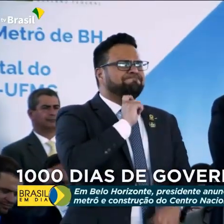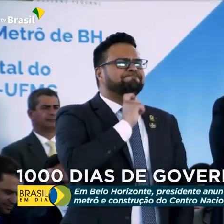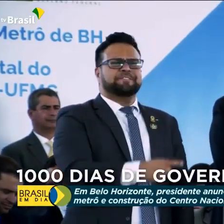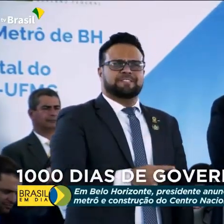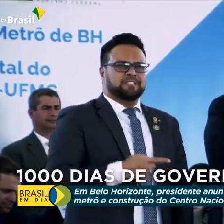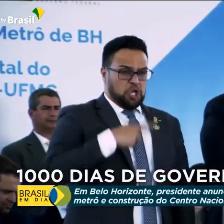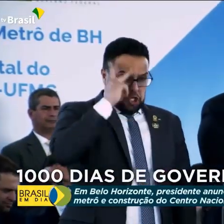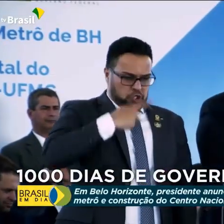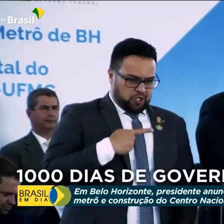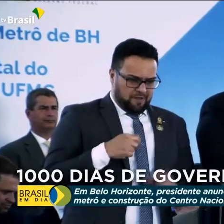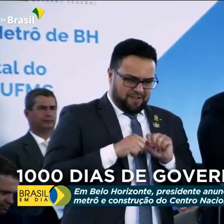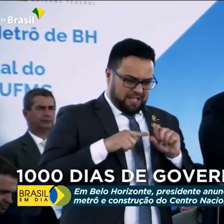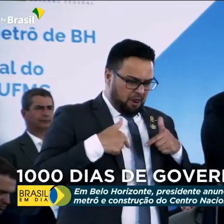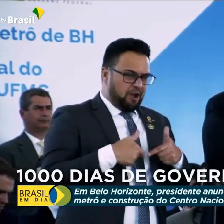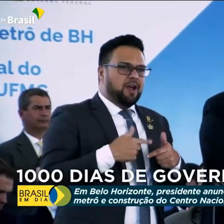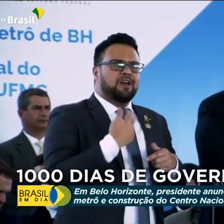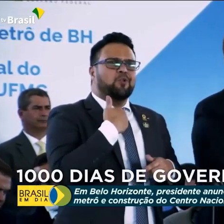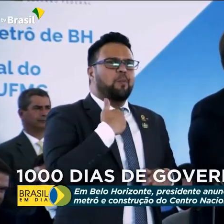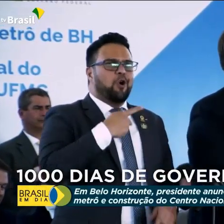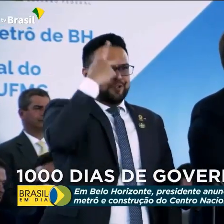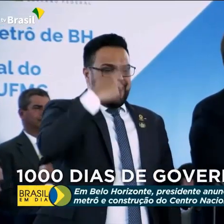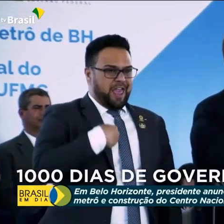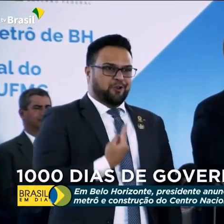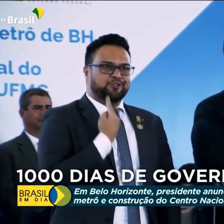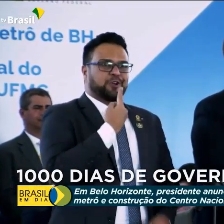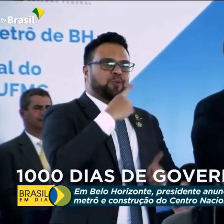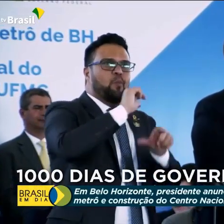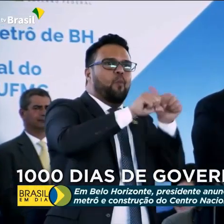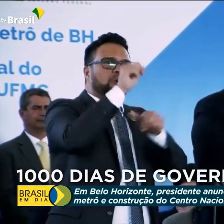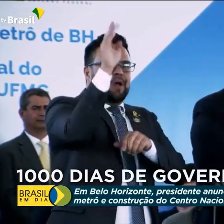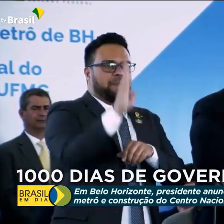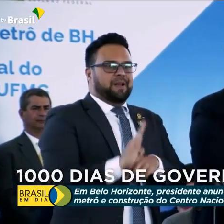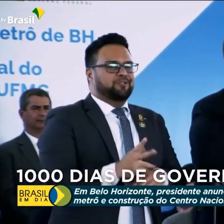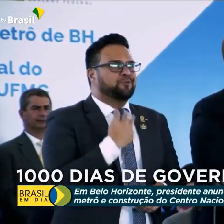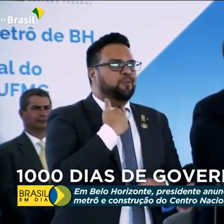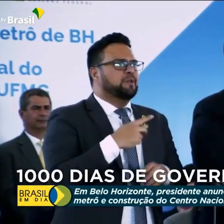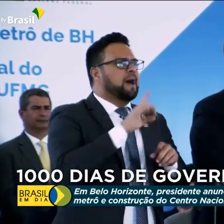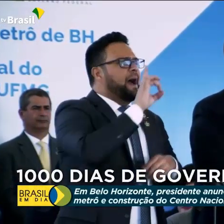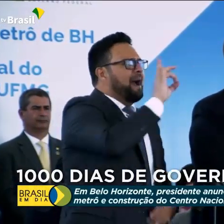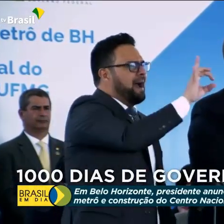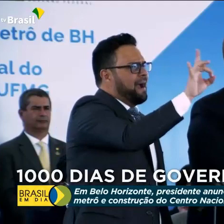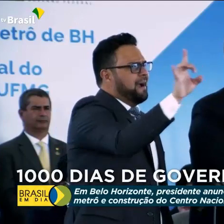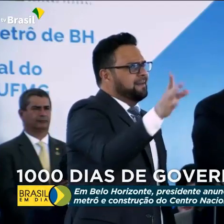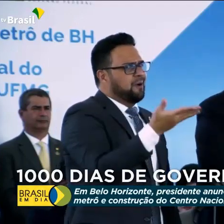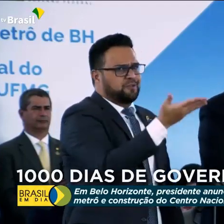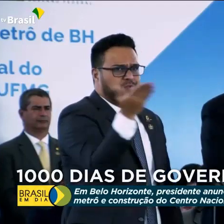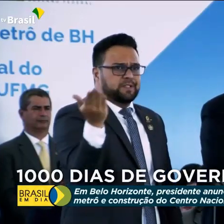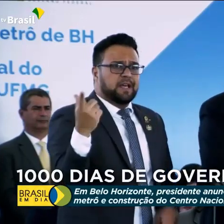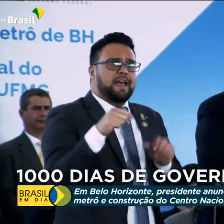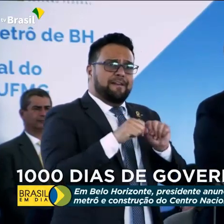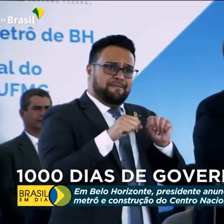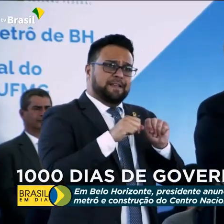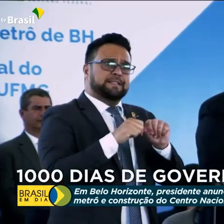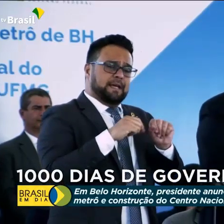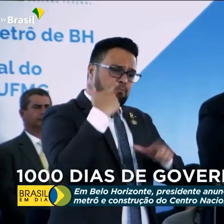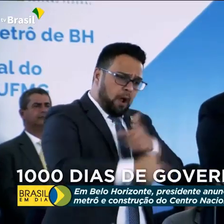Eu não posso sozinho mudar o destino do Brasil O que cada um de vocês Fizer pela sua